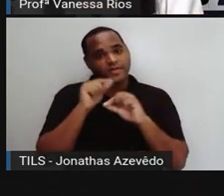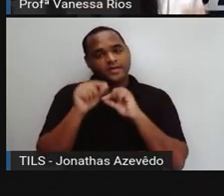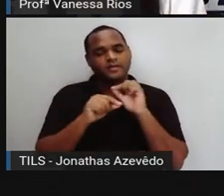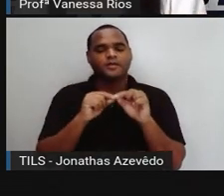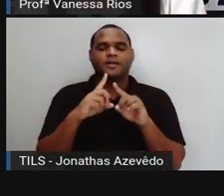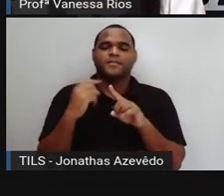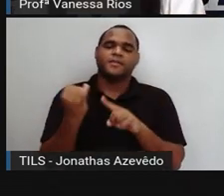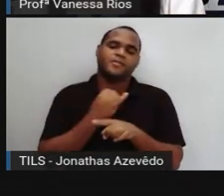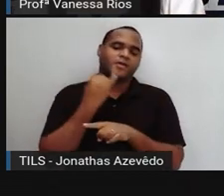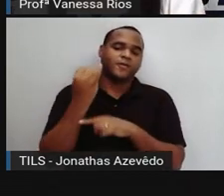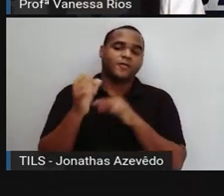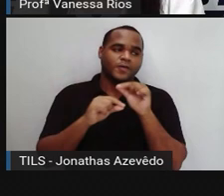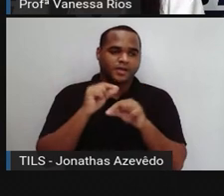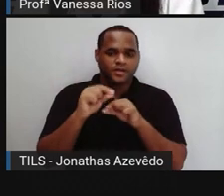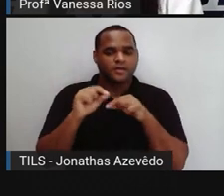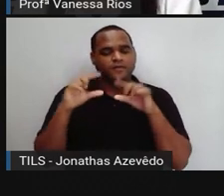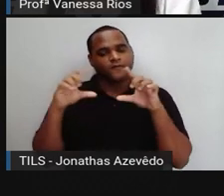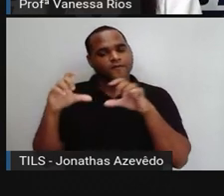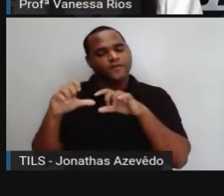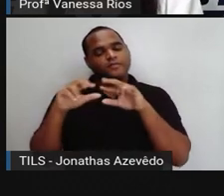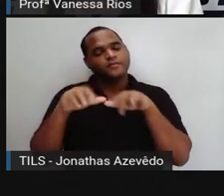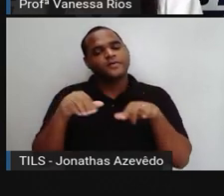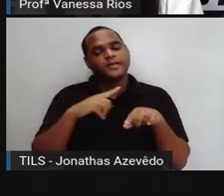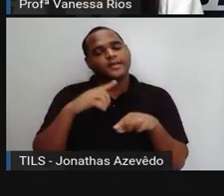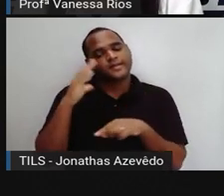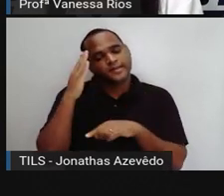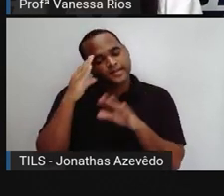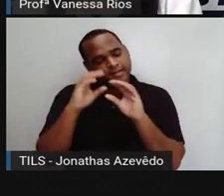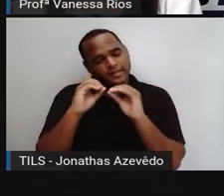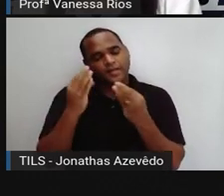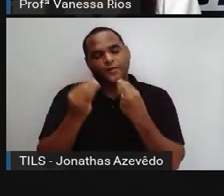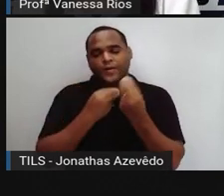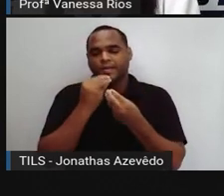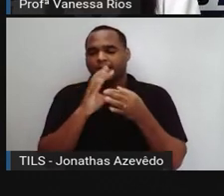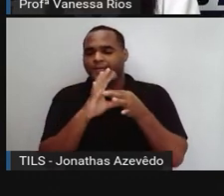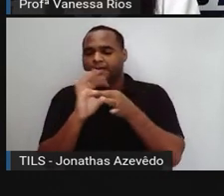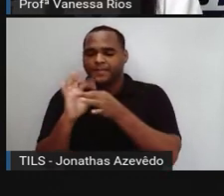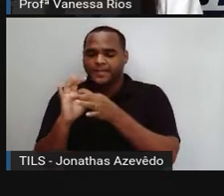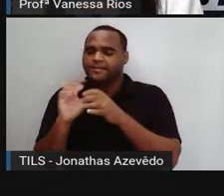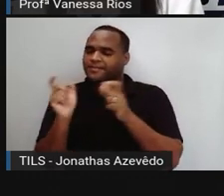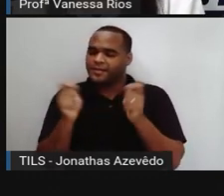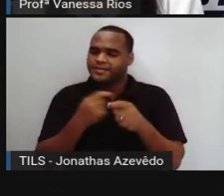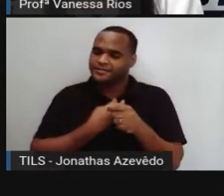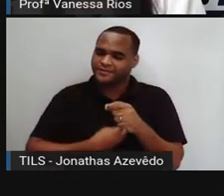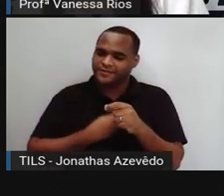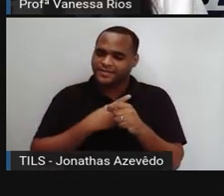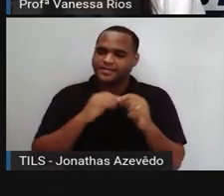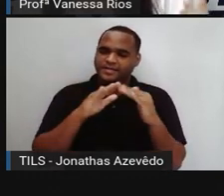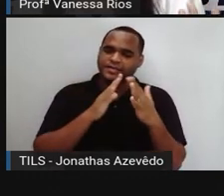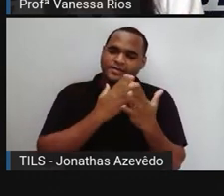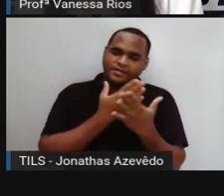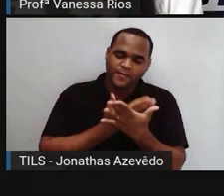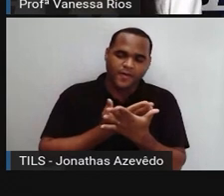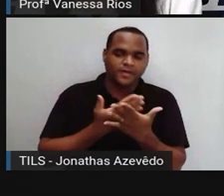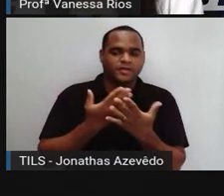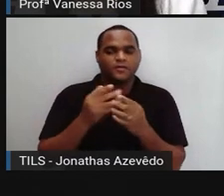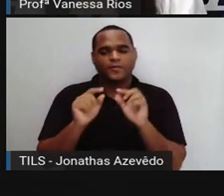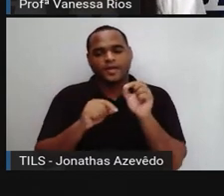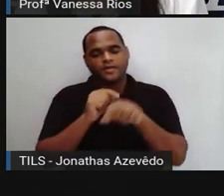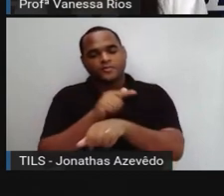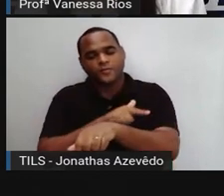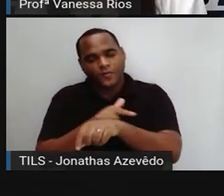nessa importância da fotografia e entendam de que forma isso se relaciona com a própria vida da escola, né? Com a forma de